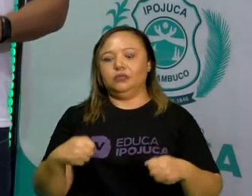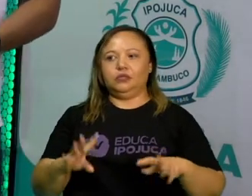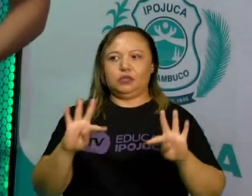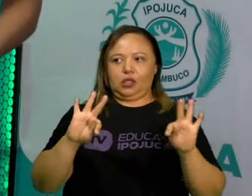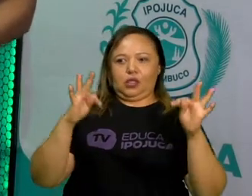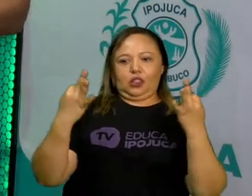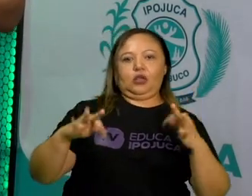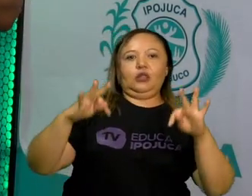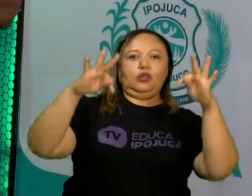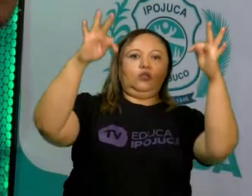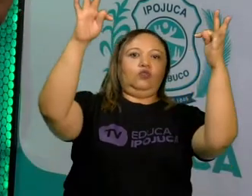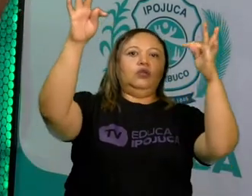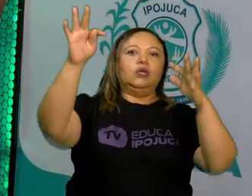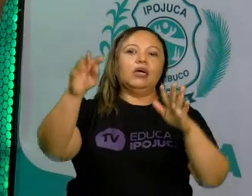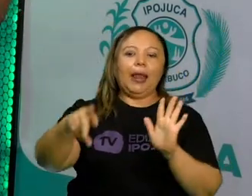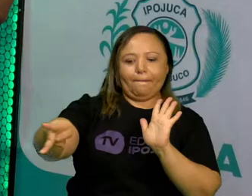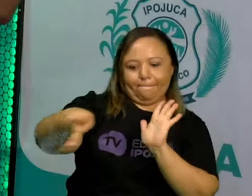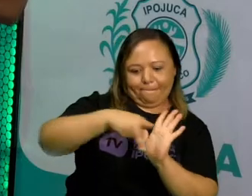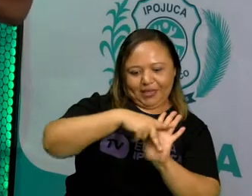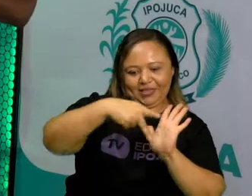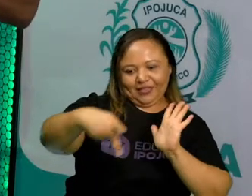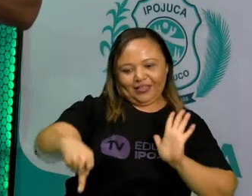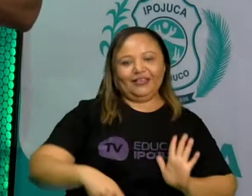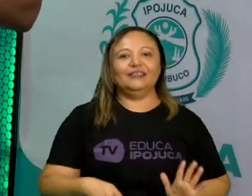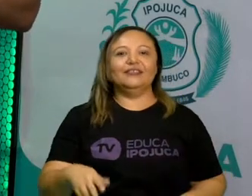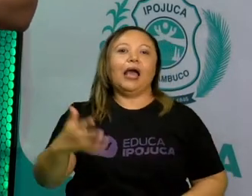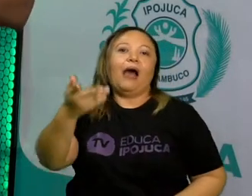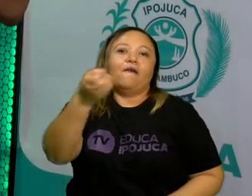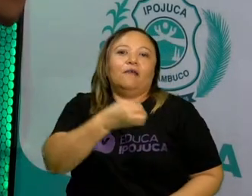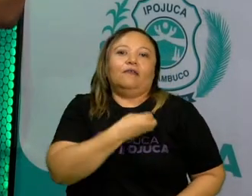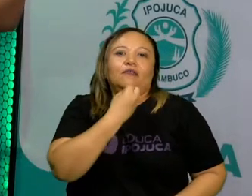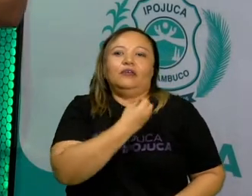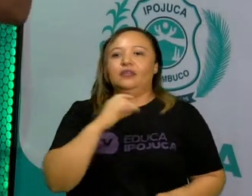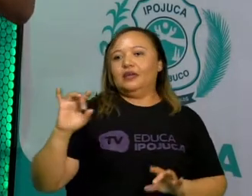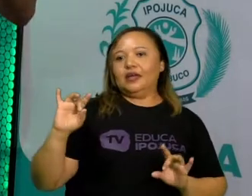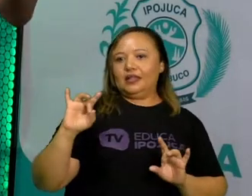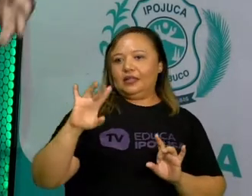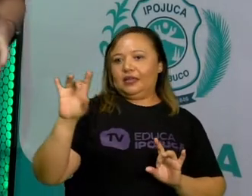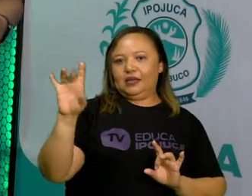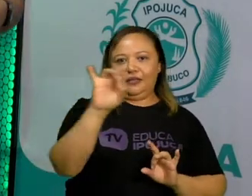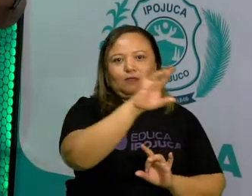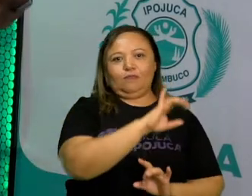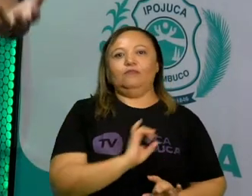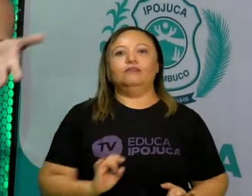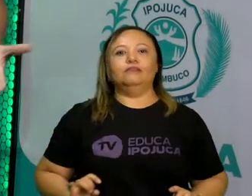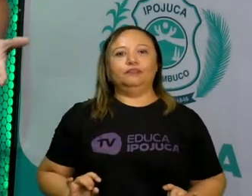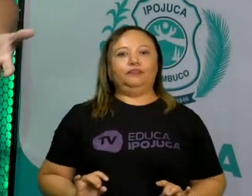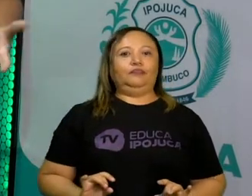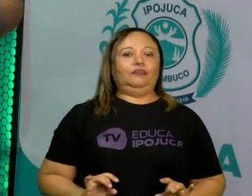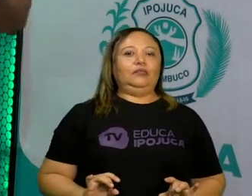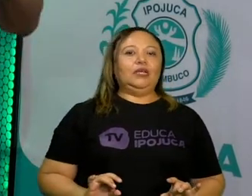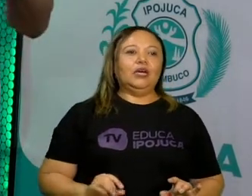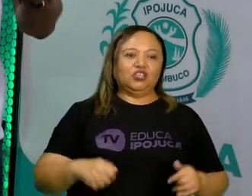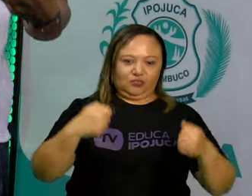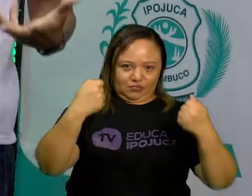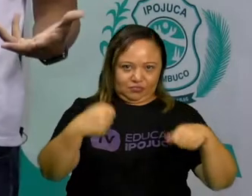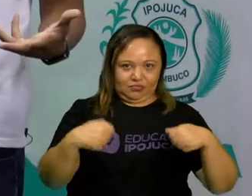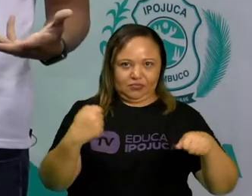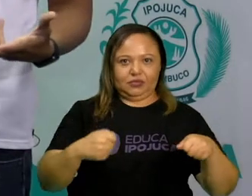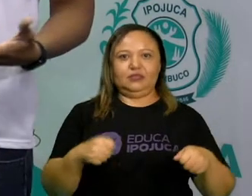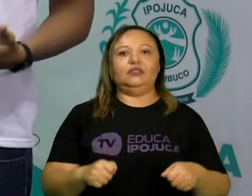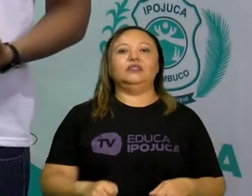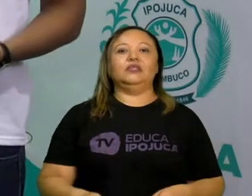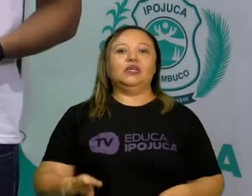passou a fazer uma parte, passou a ocupar uma parte importante da nossa vida e até